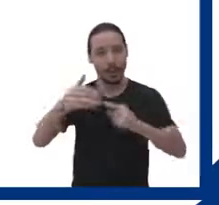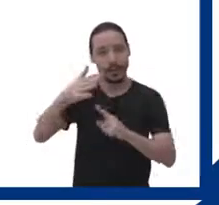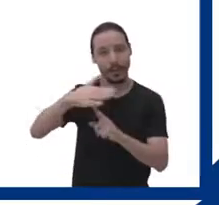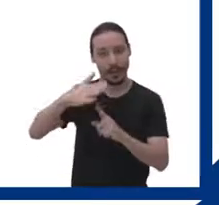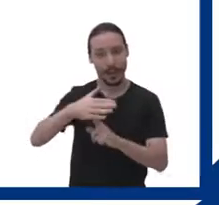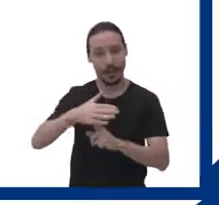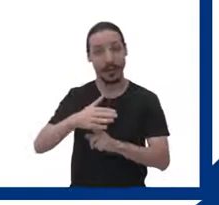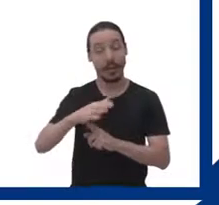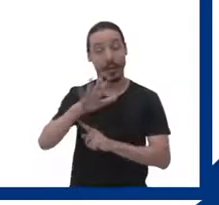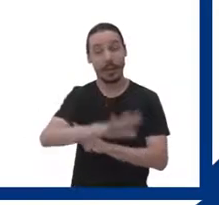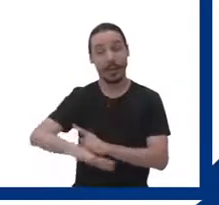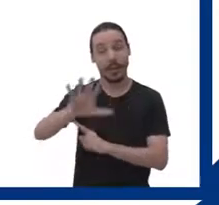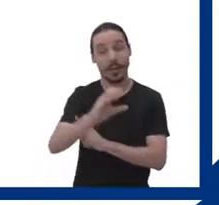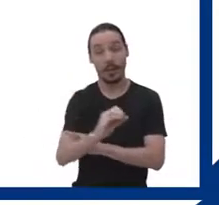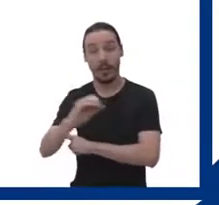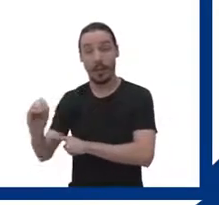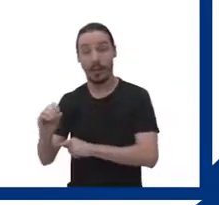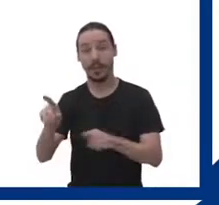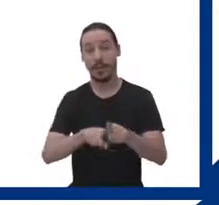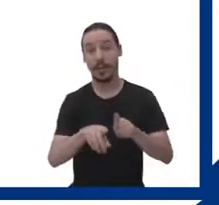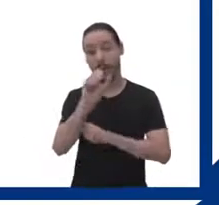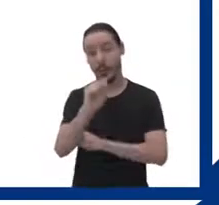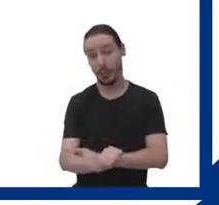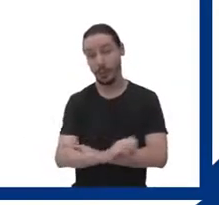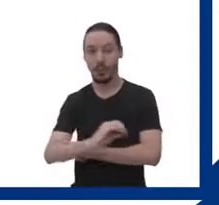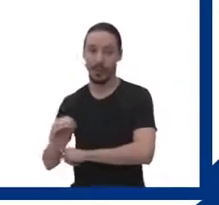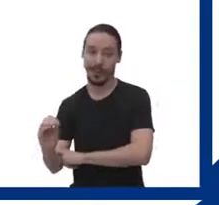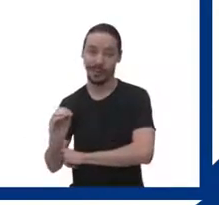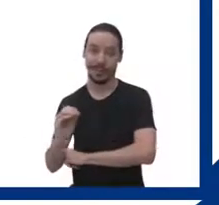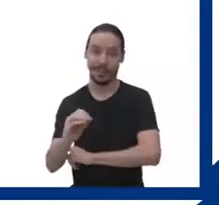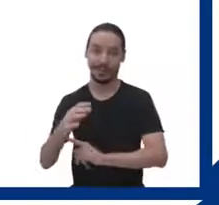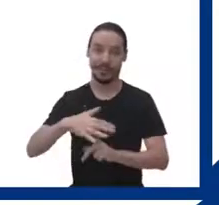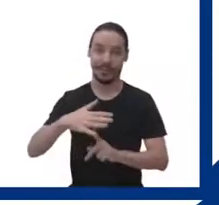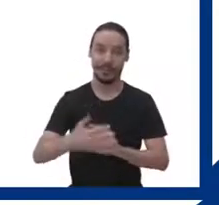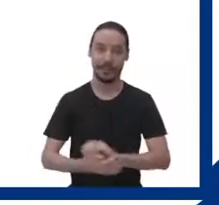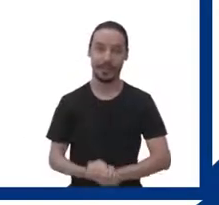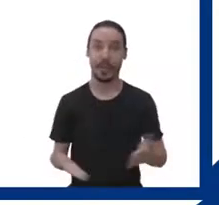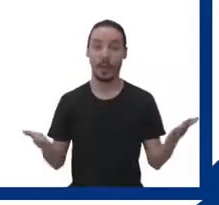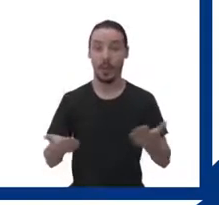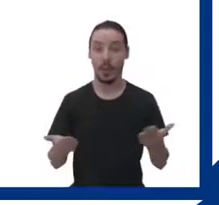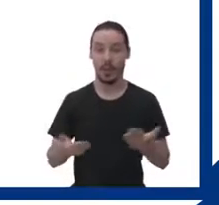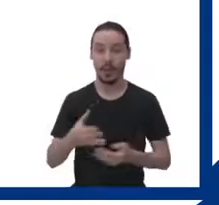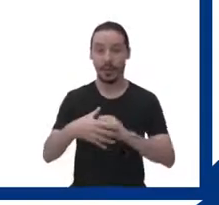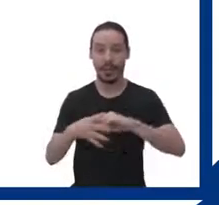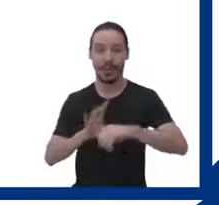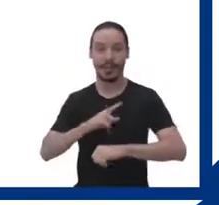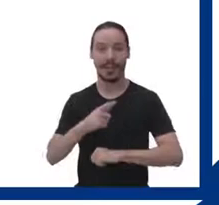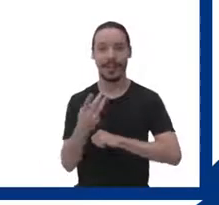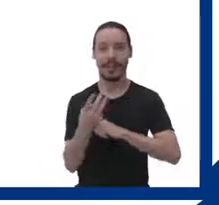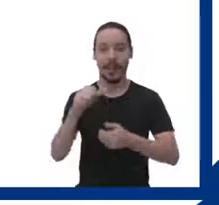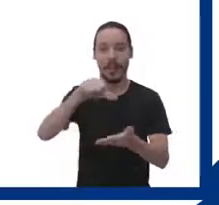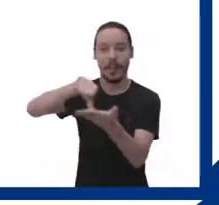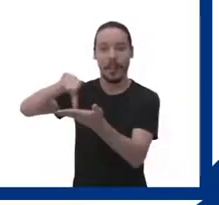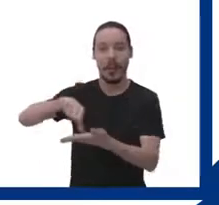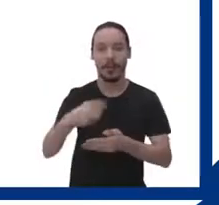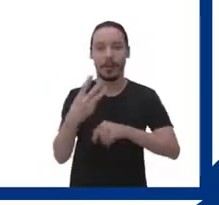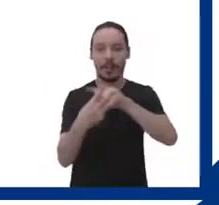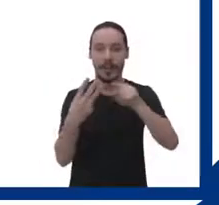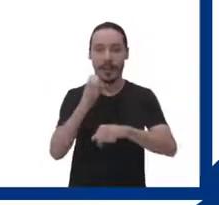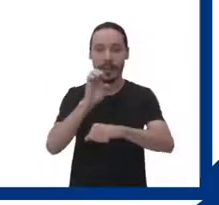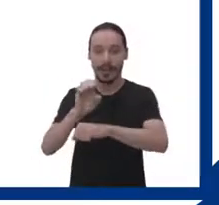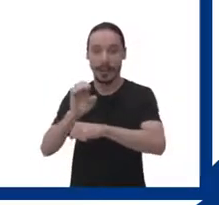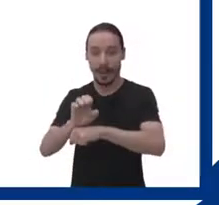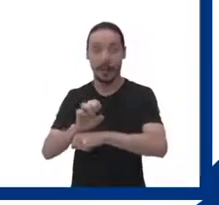aqui no Paraná, na região oeste e sudoeste do estado. Hoje, o NEADUNI tem polos em três estados